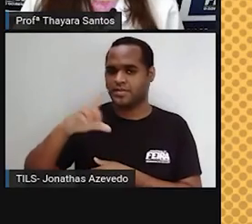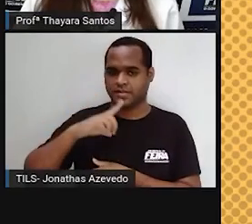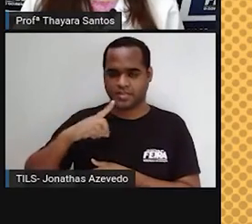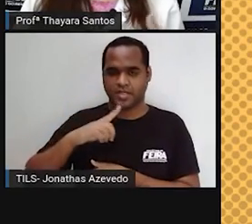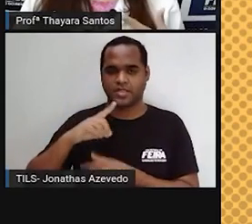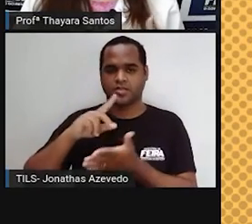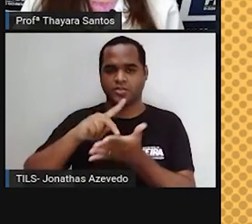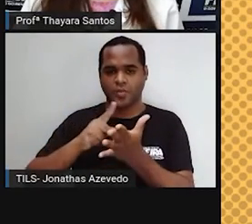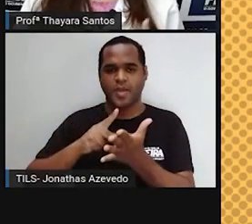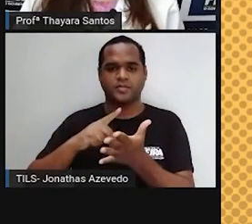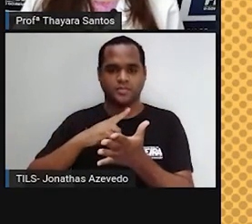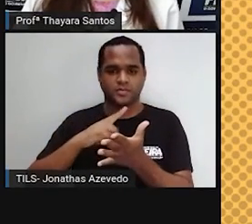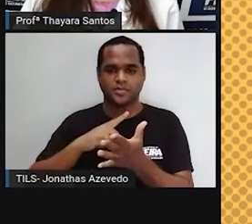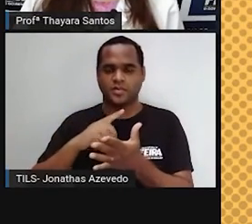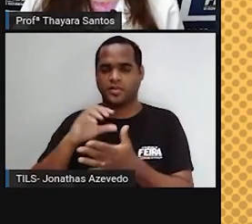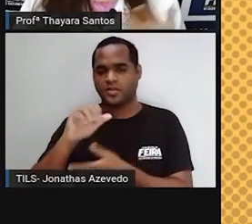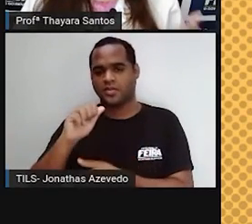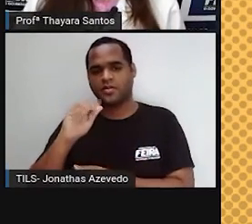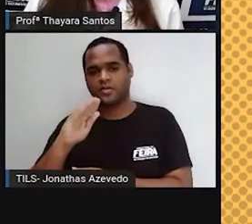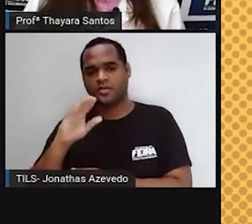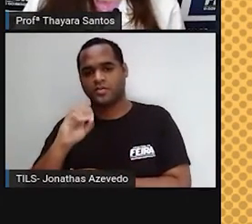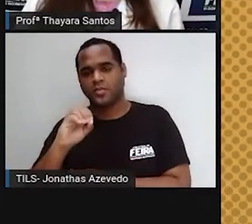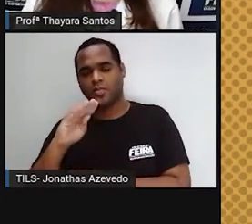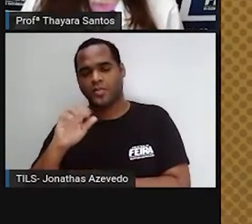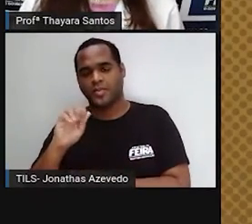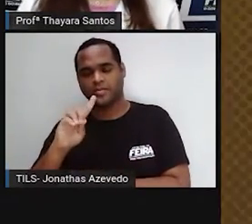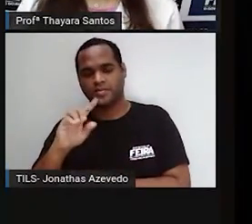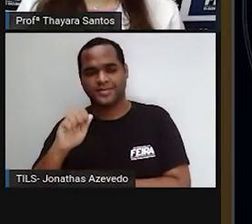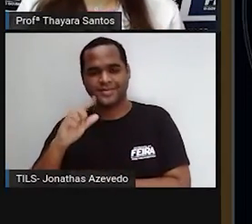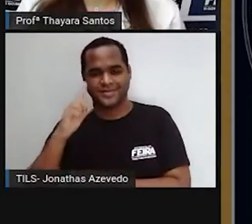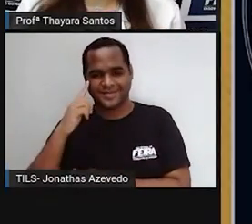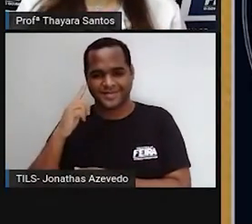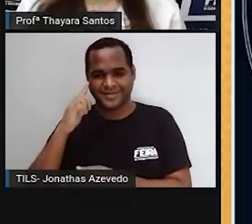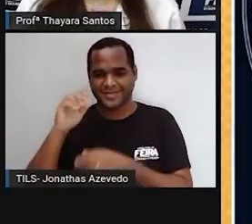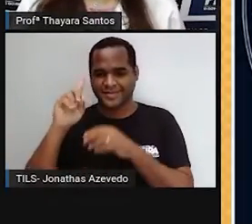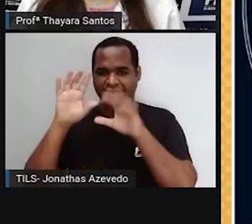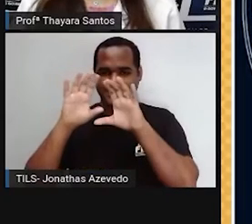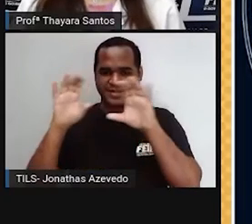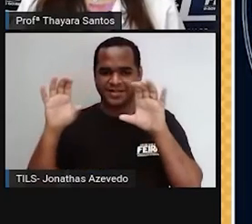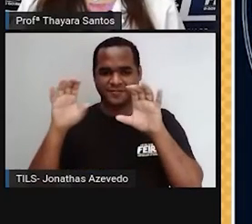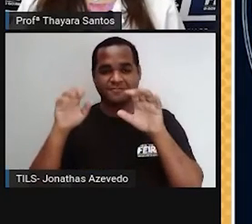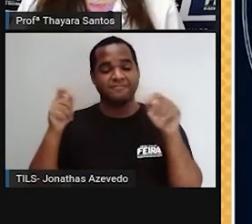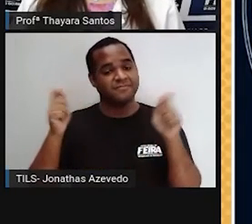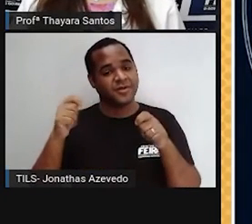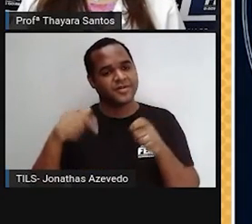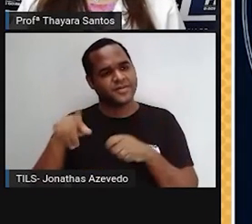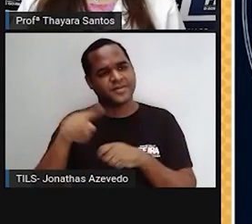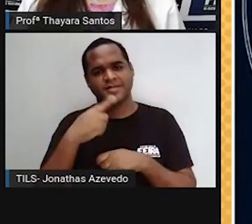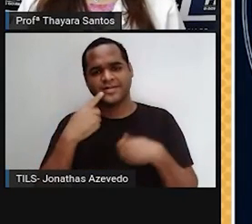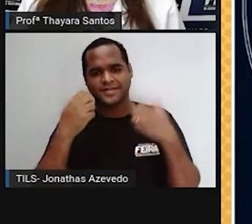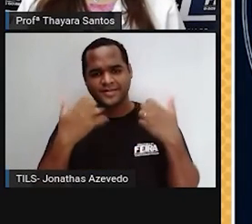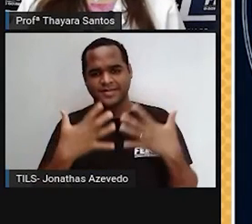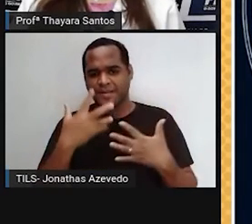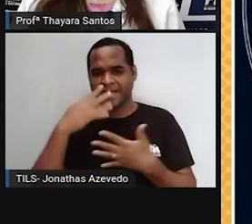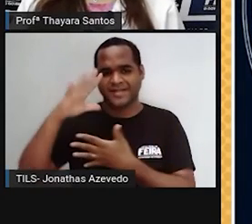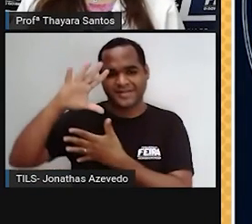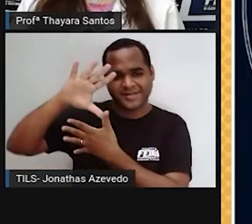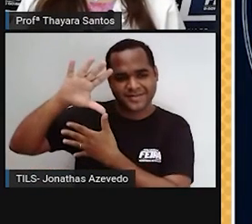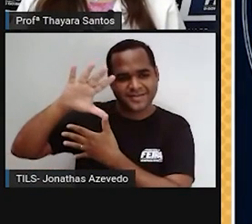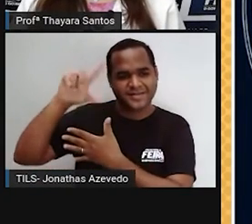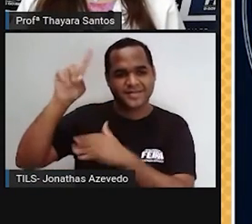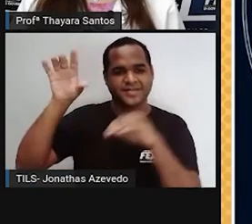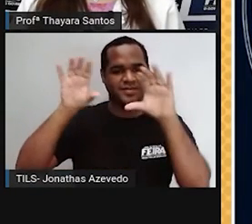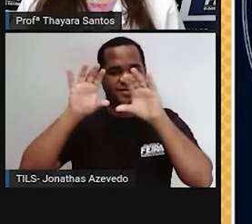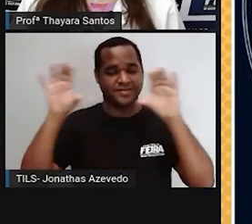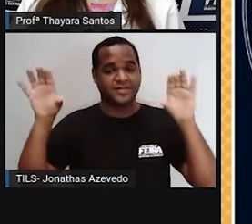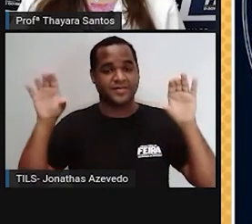geométricas do que a gente chama de abóbada celeste, que é isso daqui. Então, seria como se a gente tivesse mapeamento do céu.